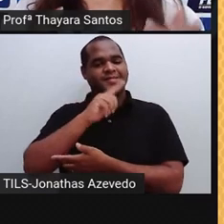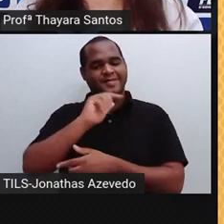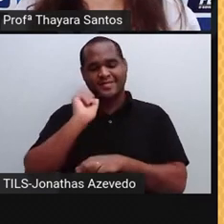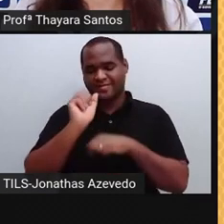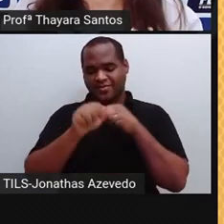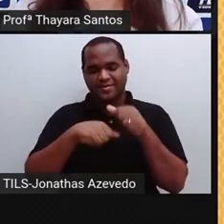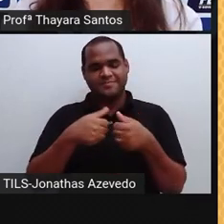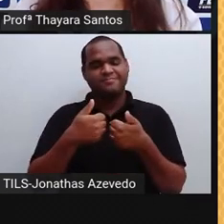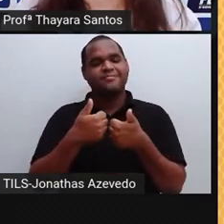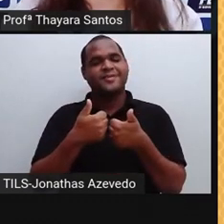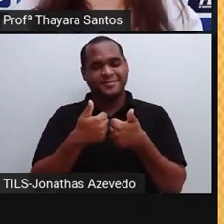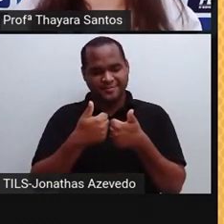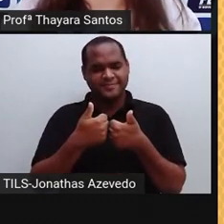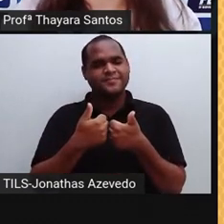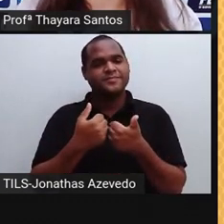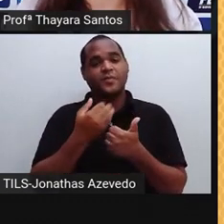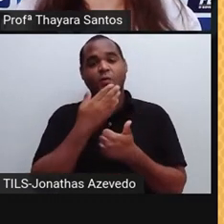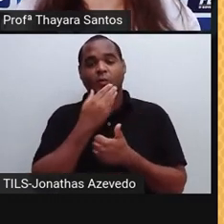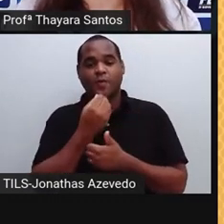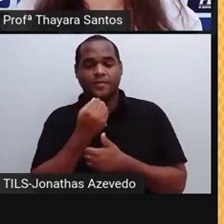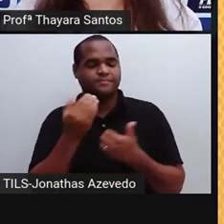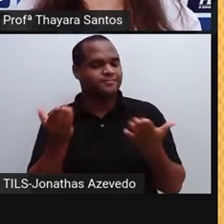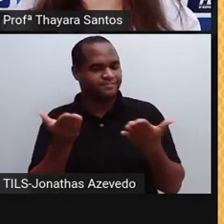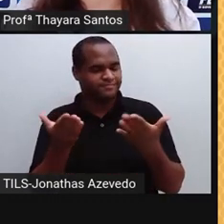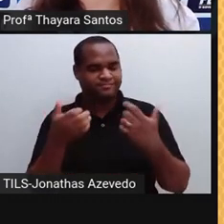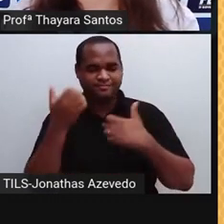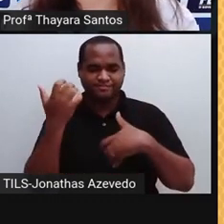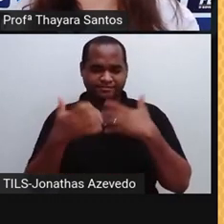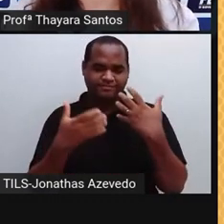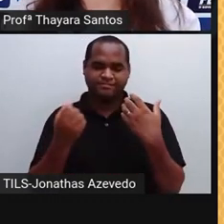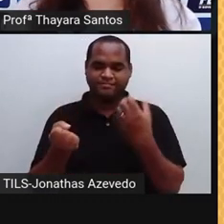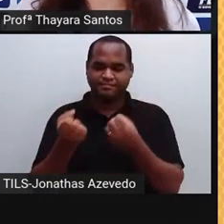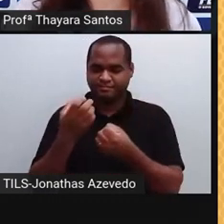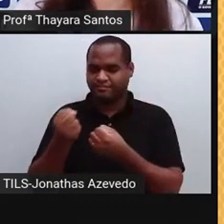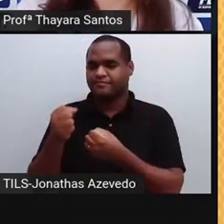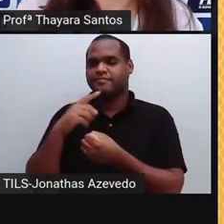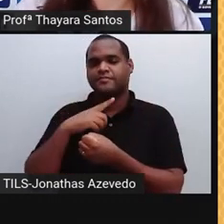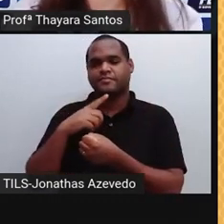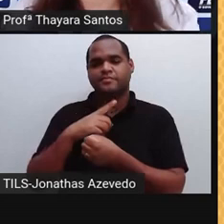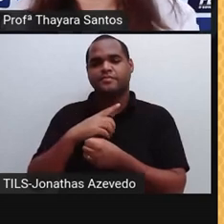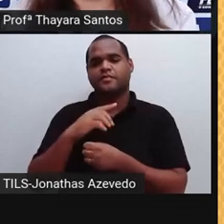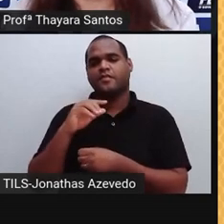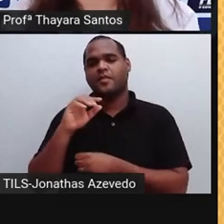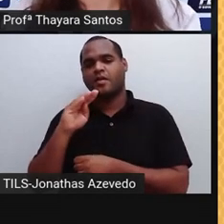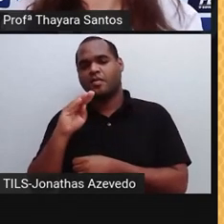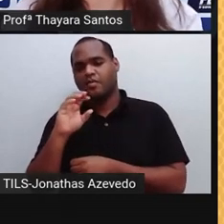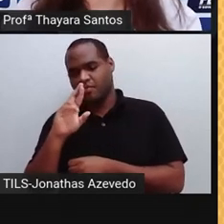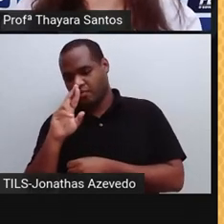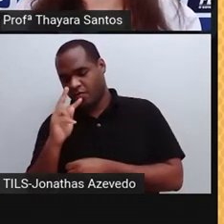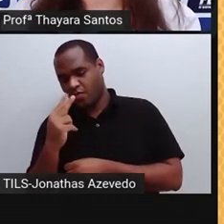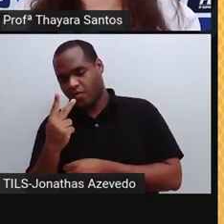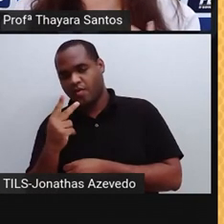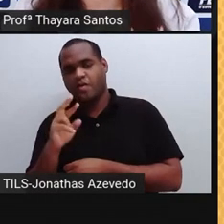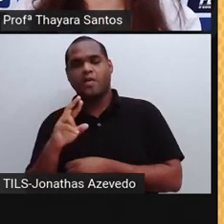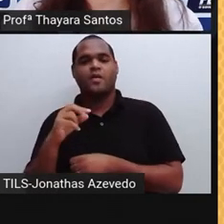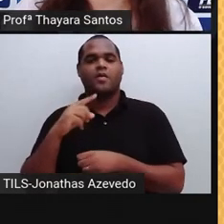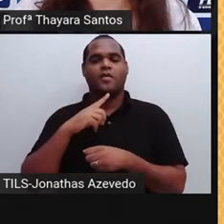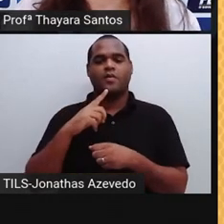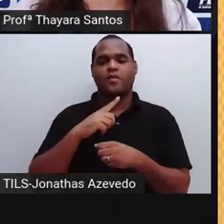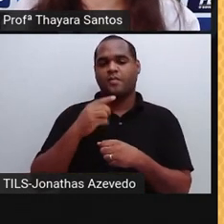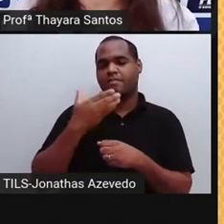Então, o modelo que hoje é mais aceita, é um modelo que é chamado modelo atômico de Bohr-Rutherford ou modelo